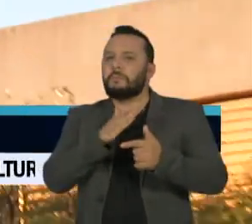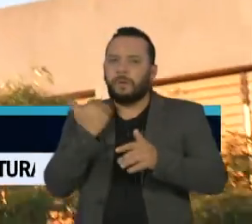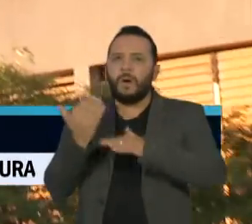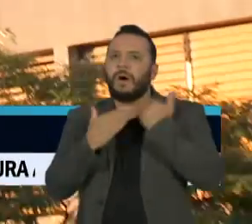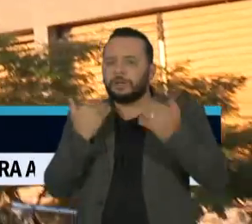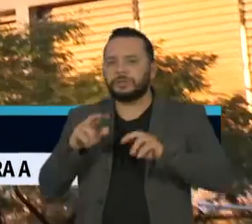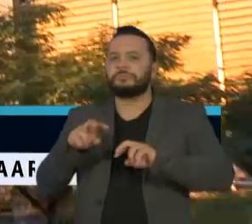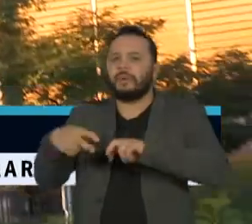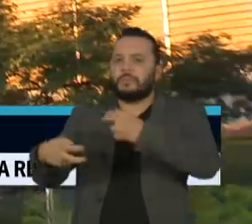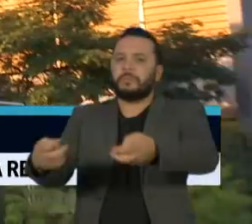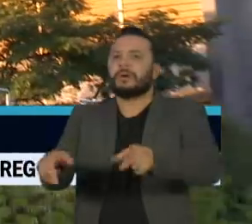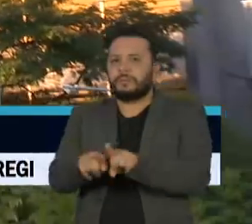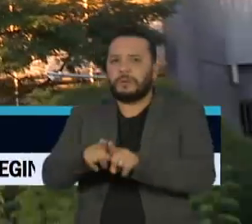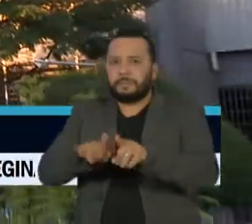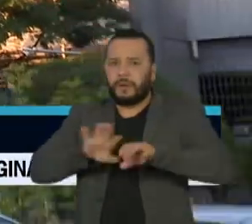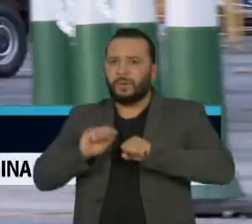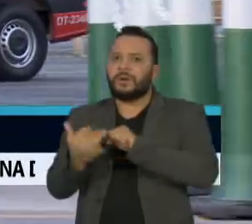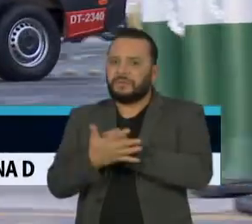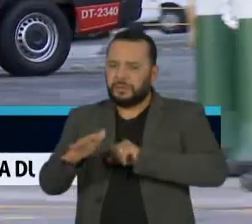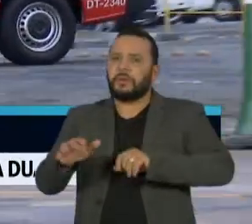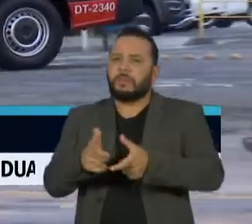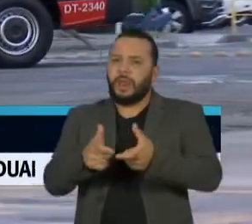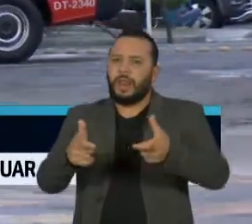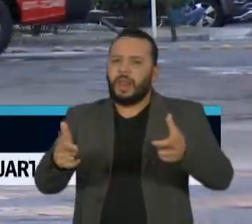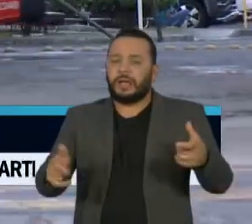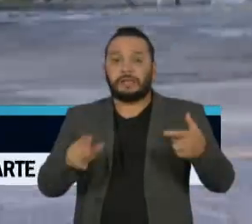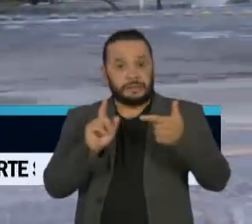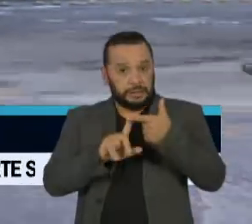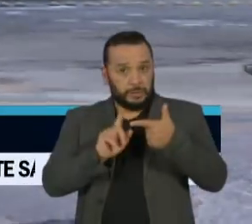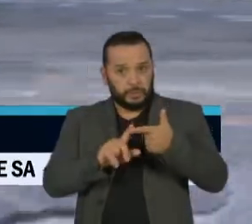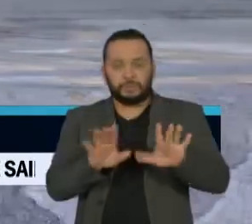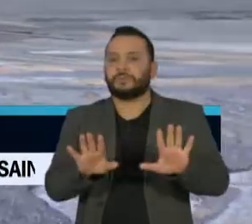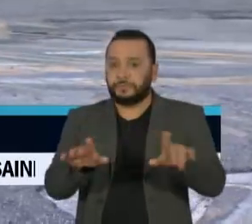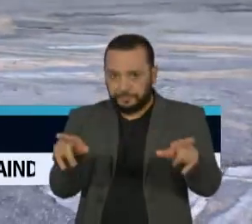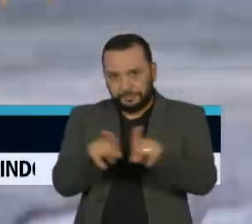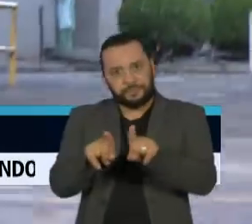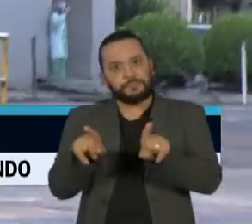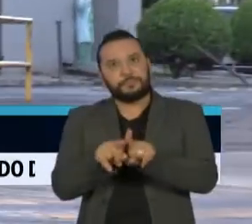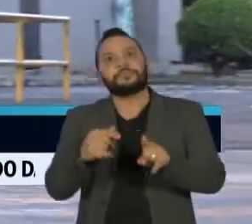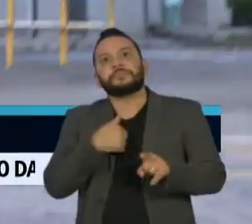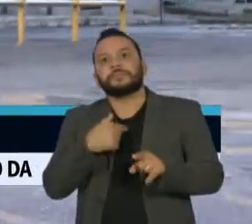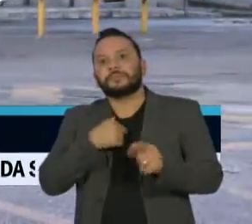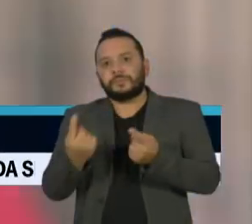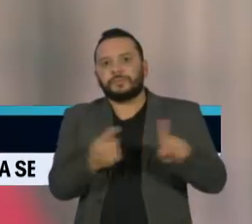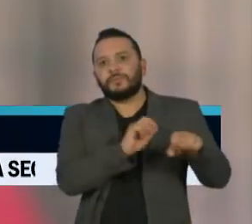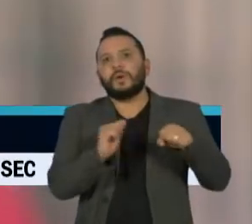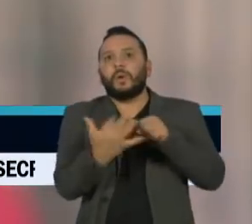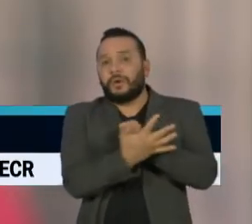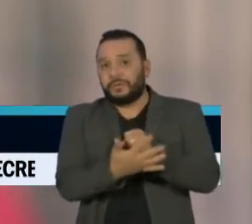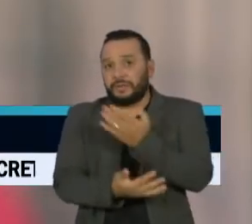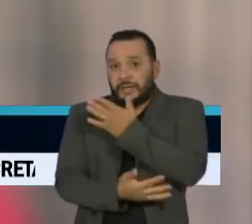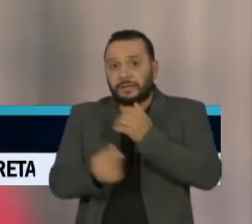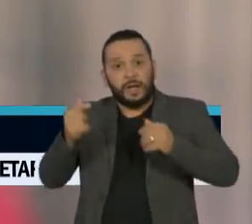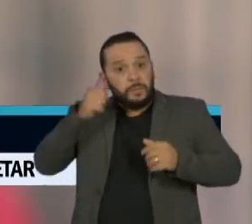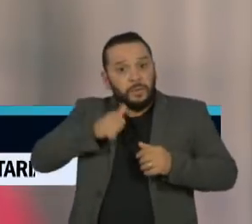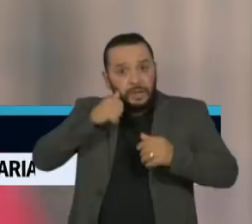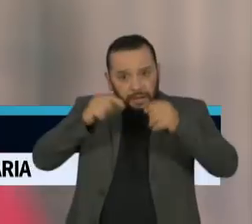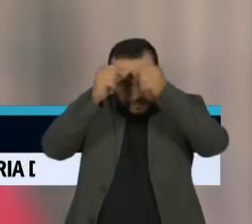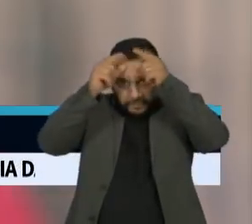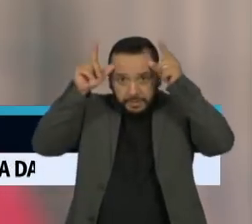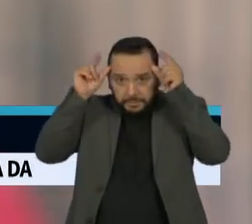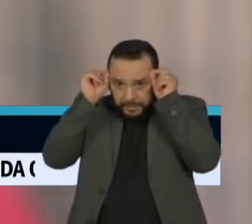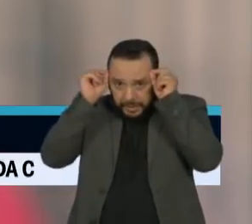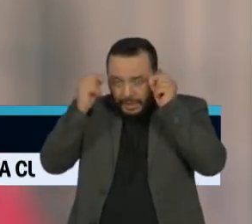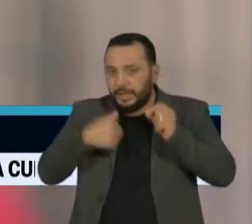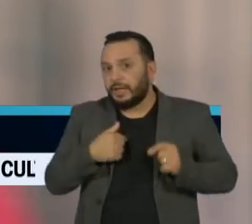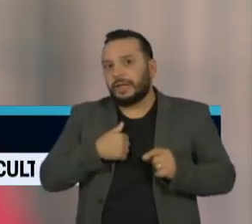e mortes de Covid-19. Na linha de frente do combate ao novo coronavírus, essa enfermeira que prefere não